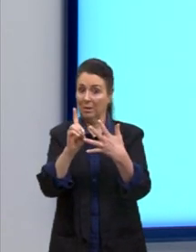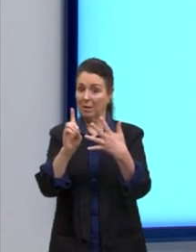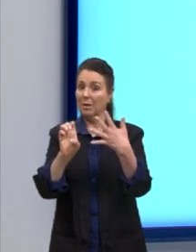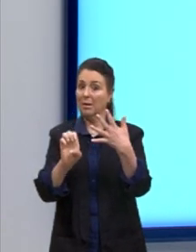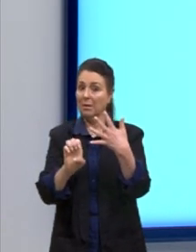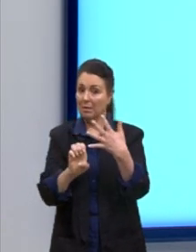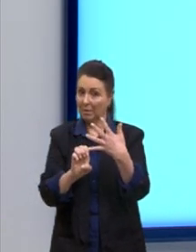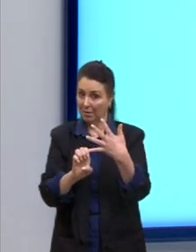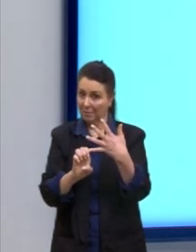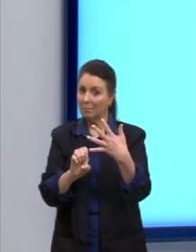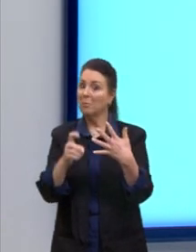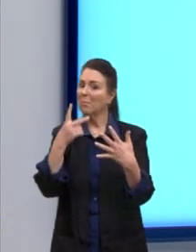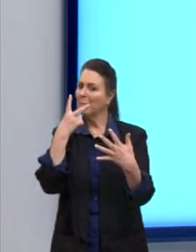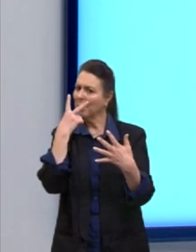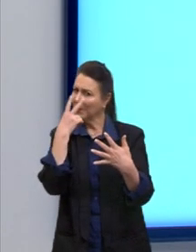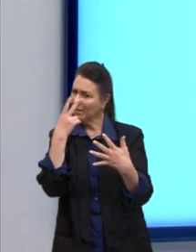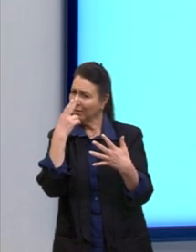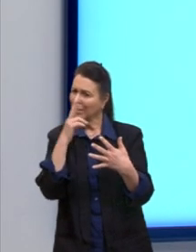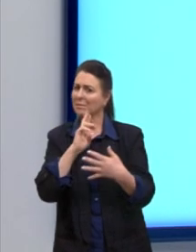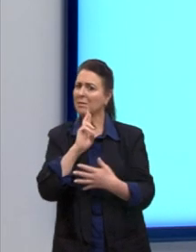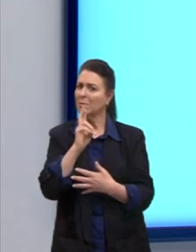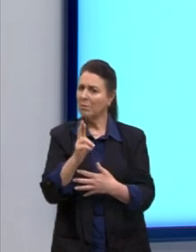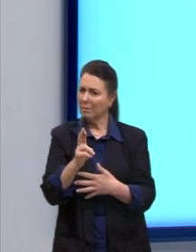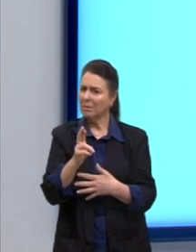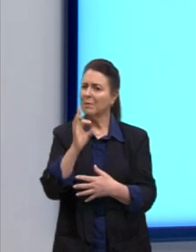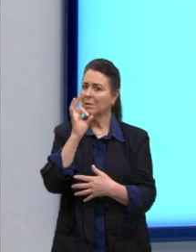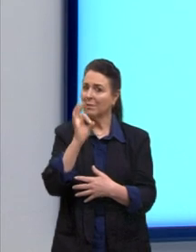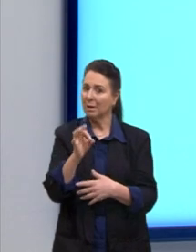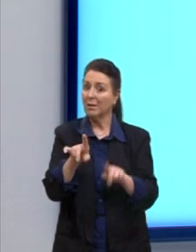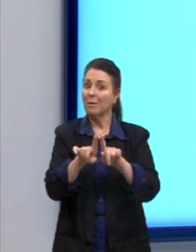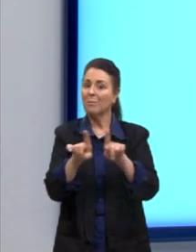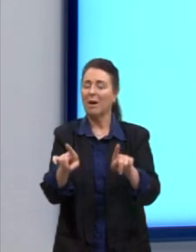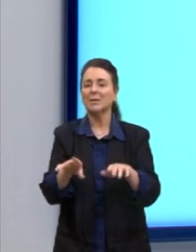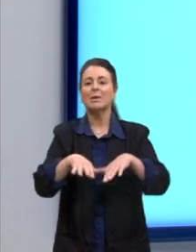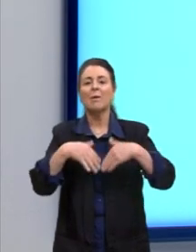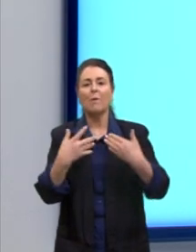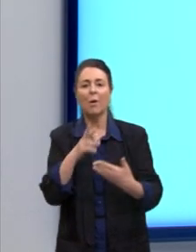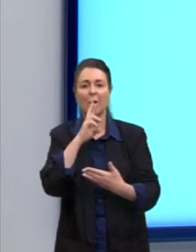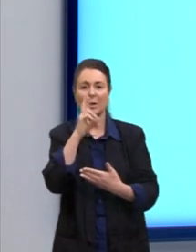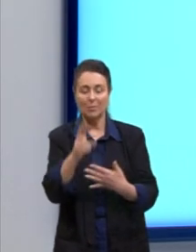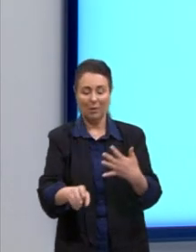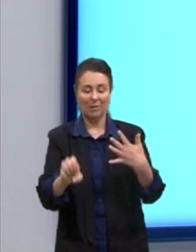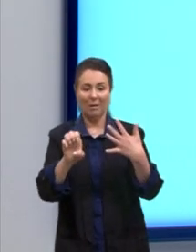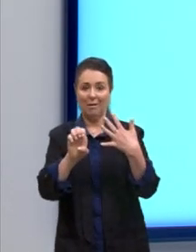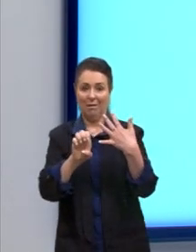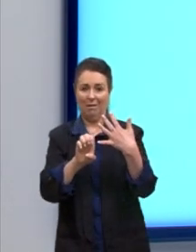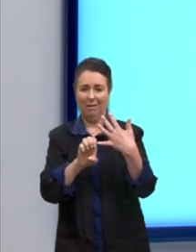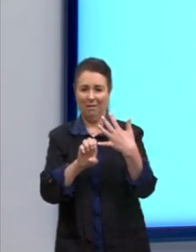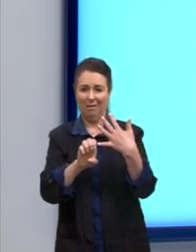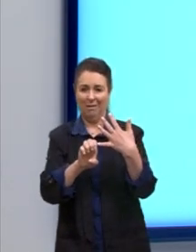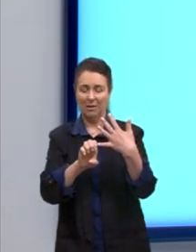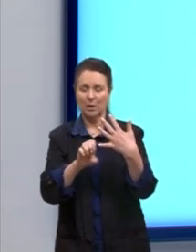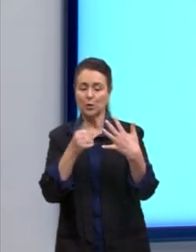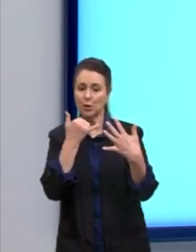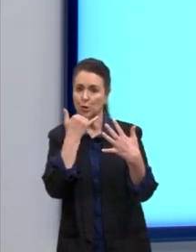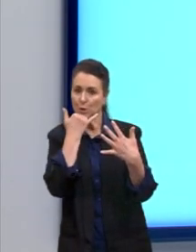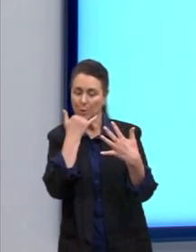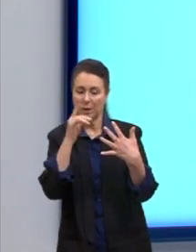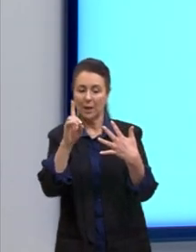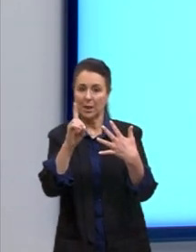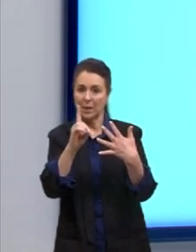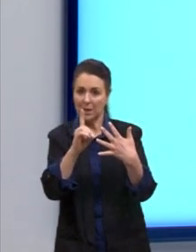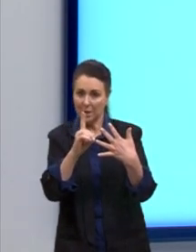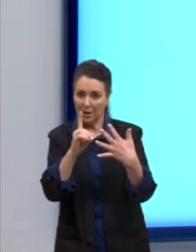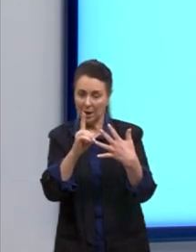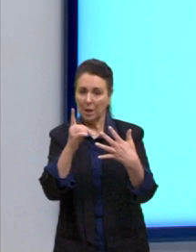mais próximas da nossa resposta. Mas a nossa resposta aqui é a letra E, aliás, a letra D, não porque